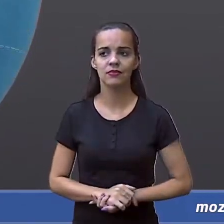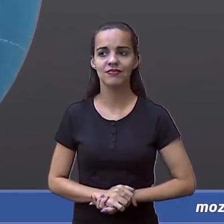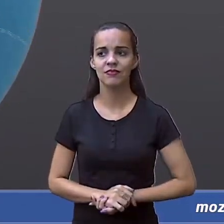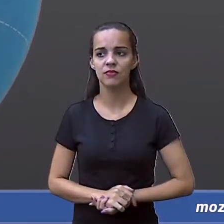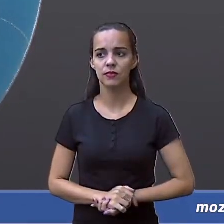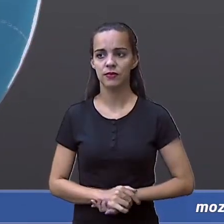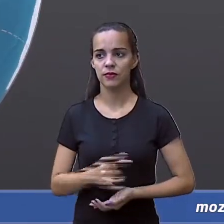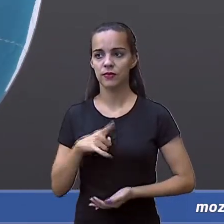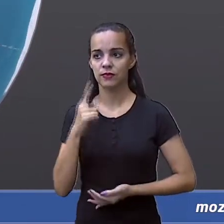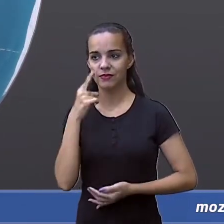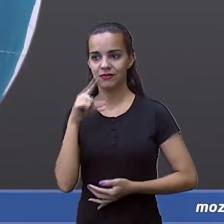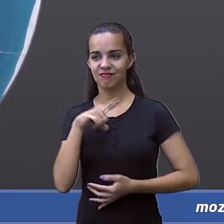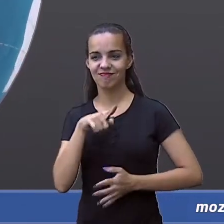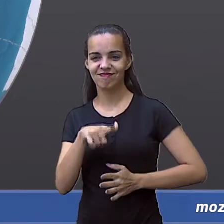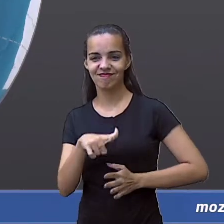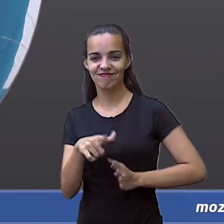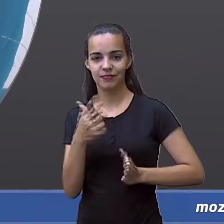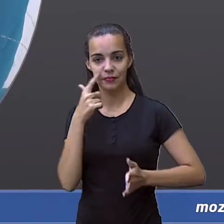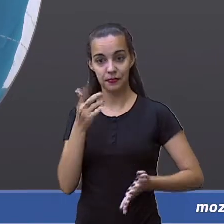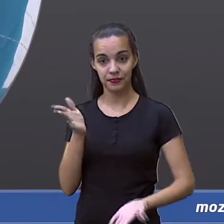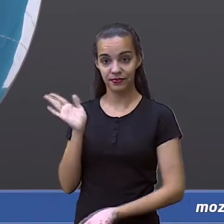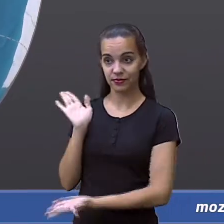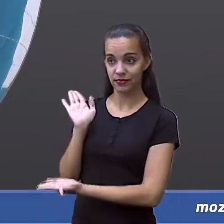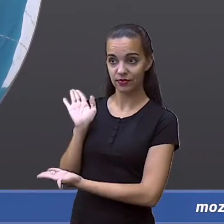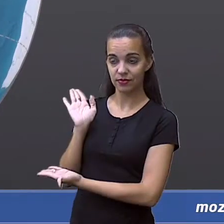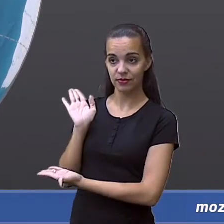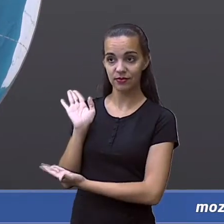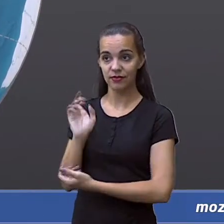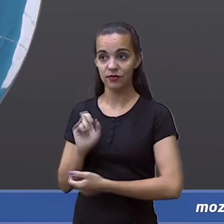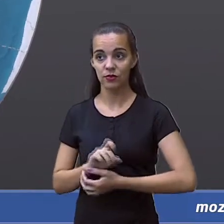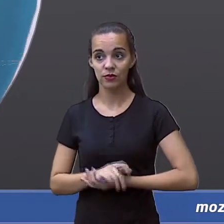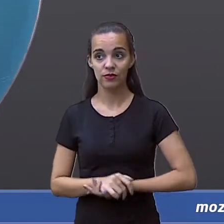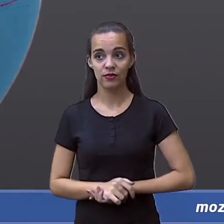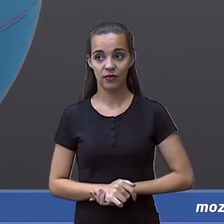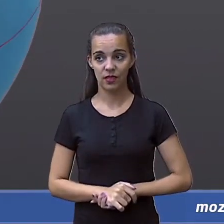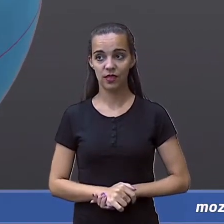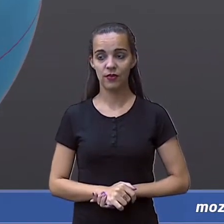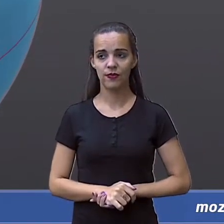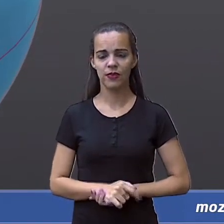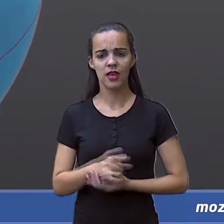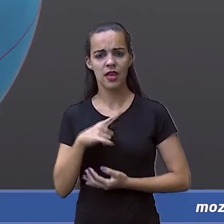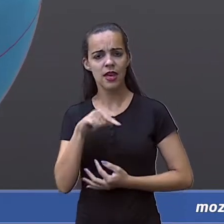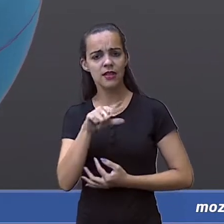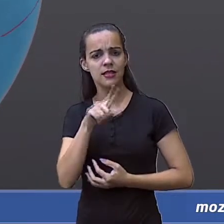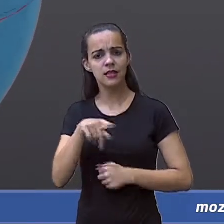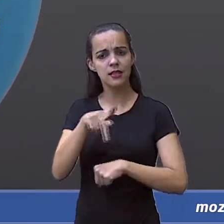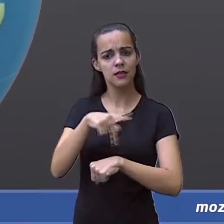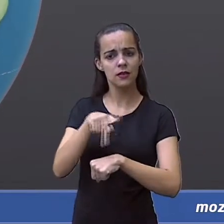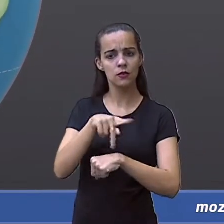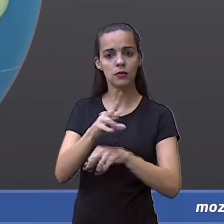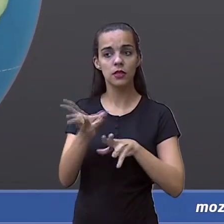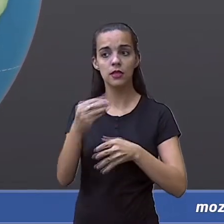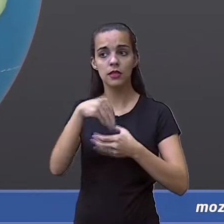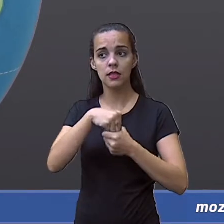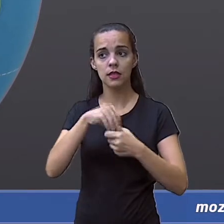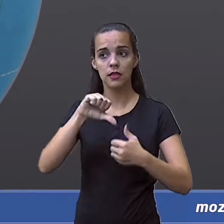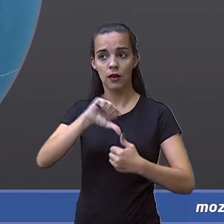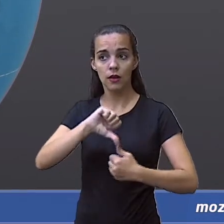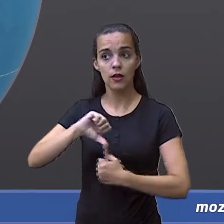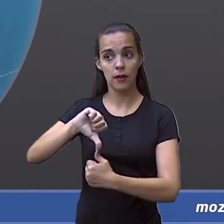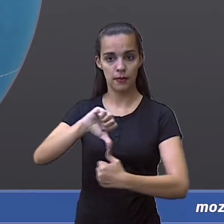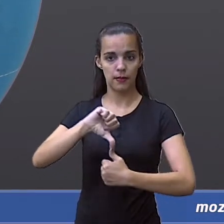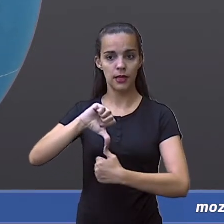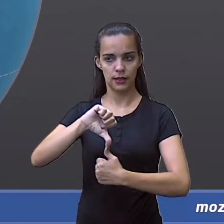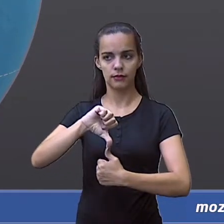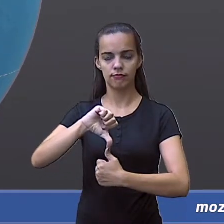nós temos a América do Sul, toda a América do Sul. E nós temos aqui a América Central.